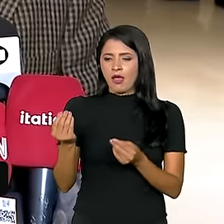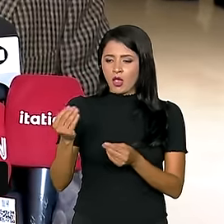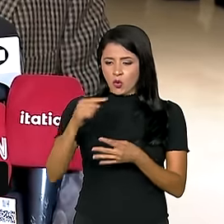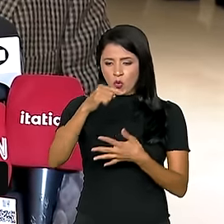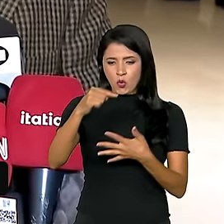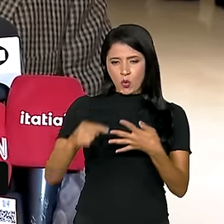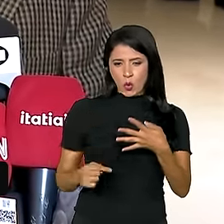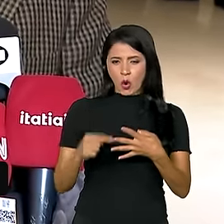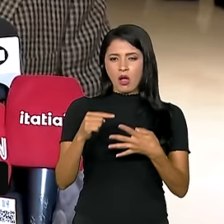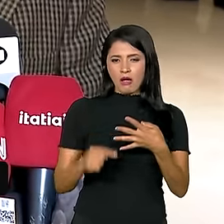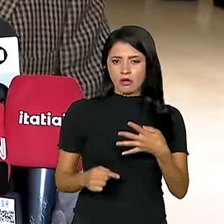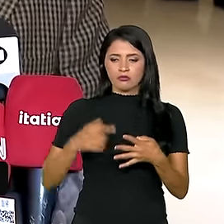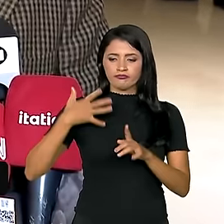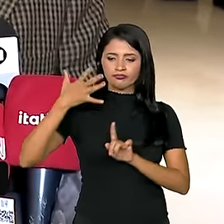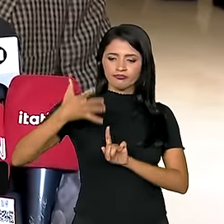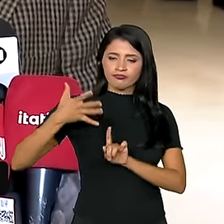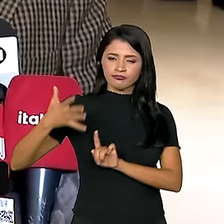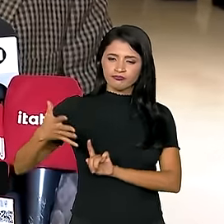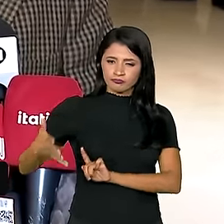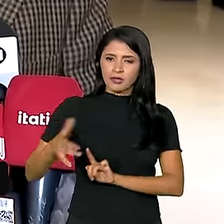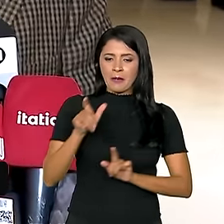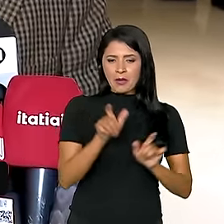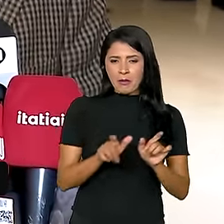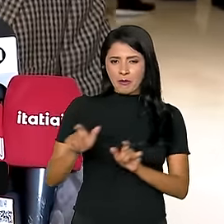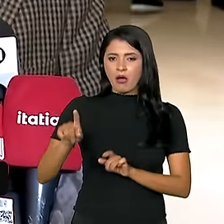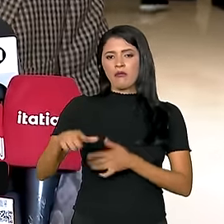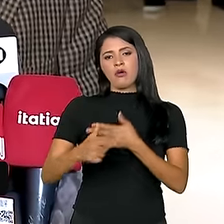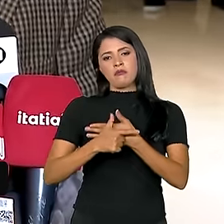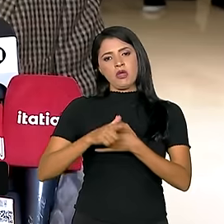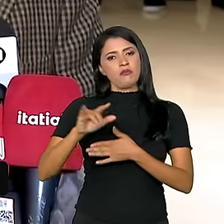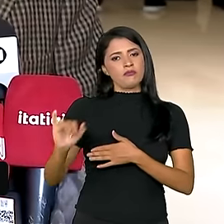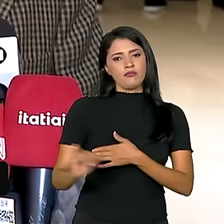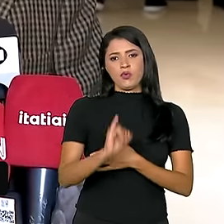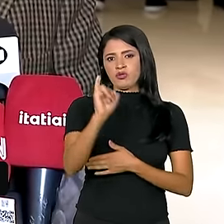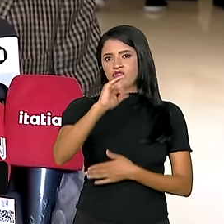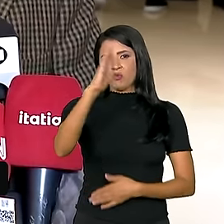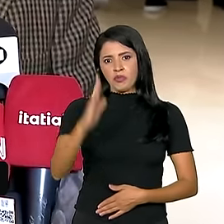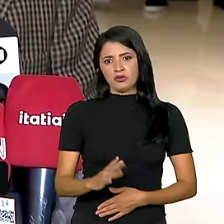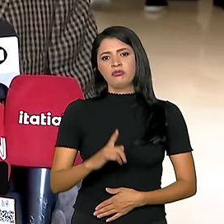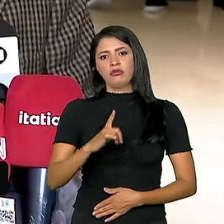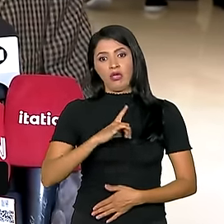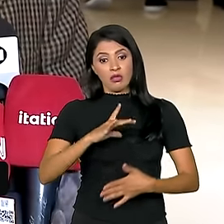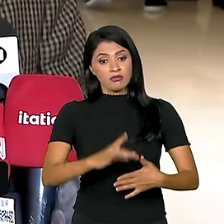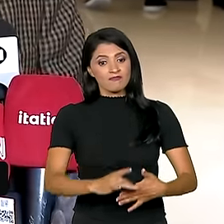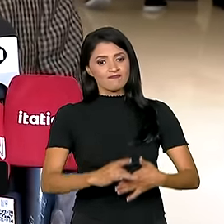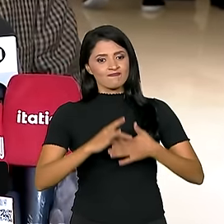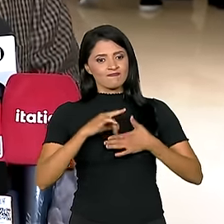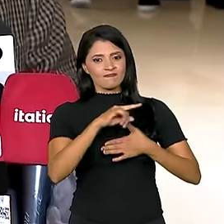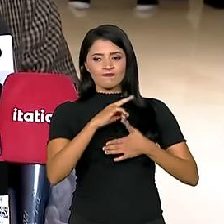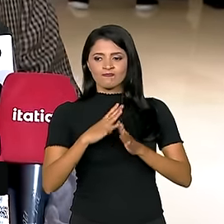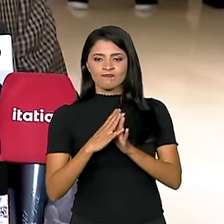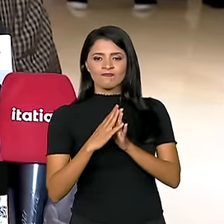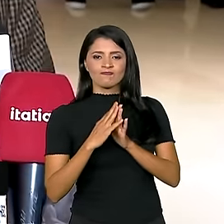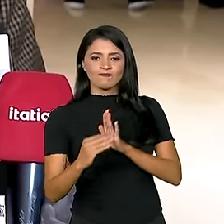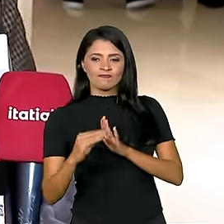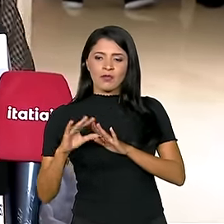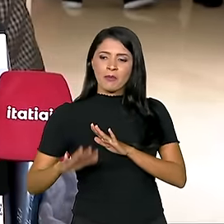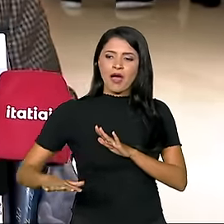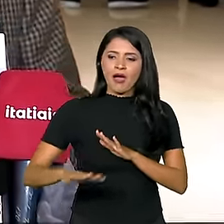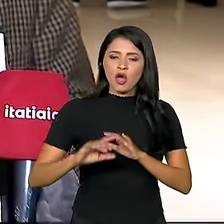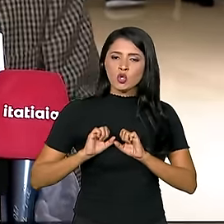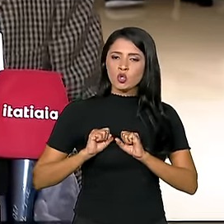oradores mostra o papel relevante que o Brasil tem tido, liderando, pelo exemplo, em todas as